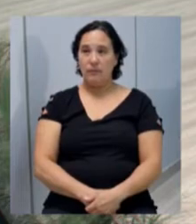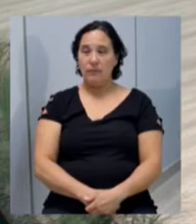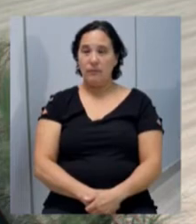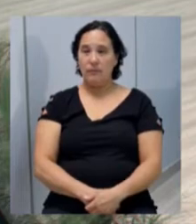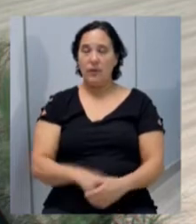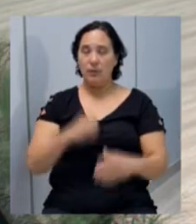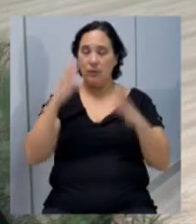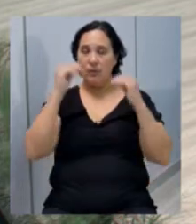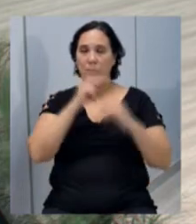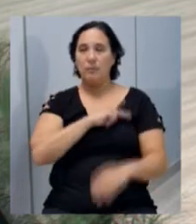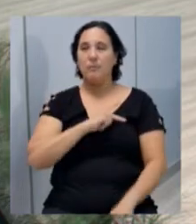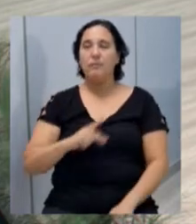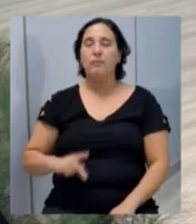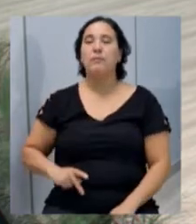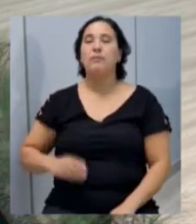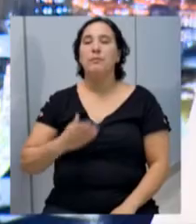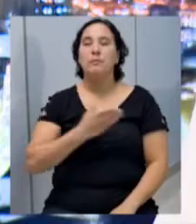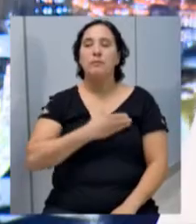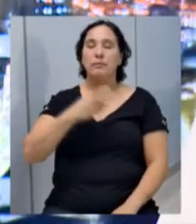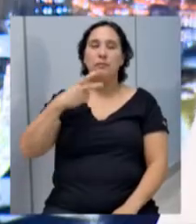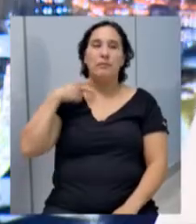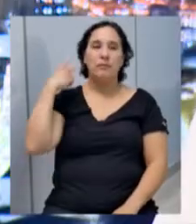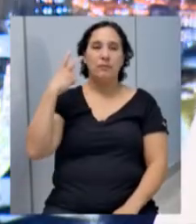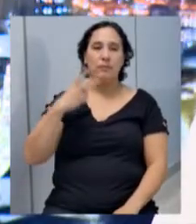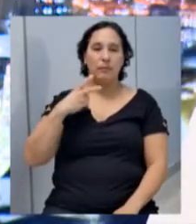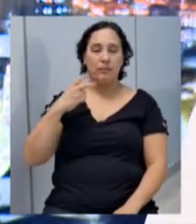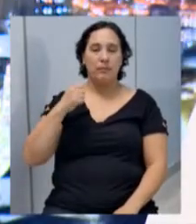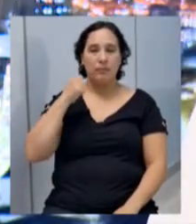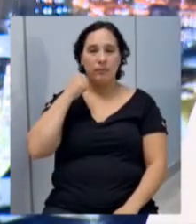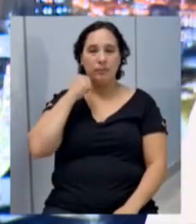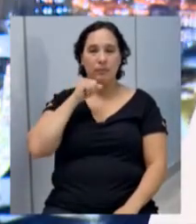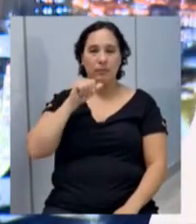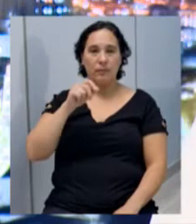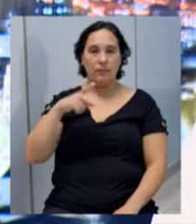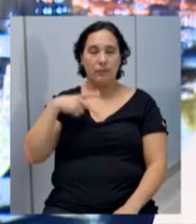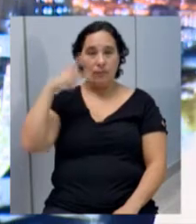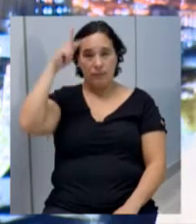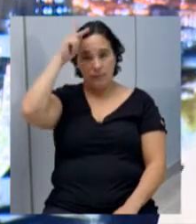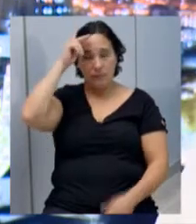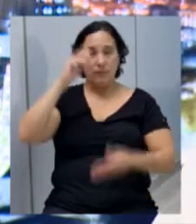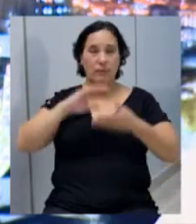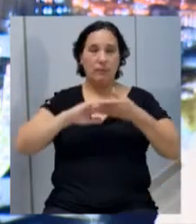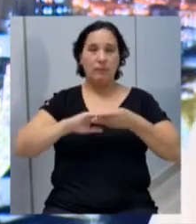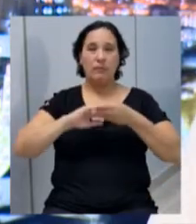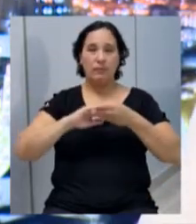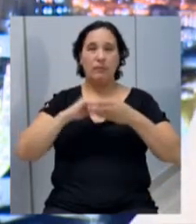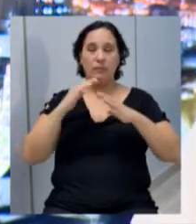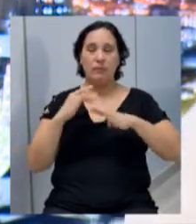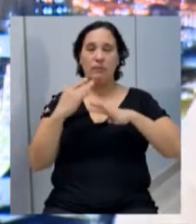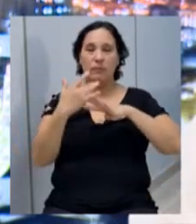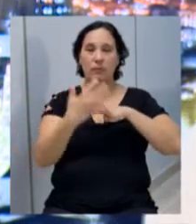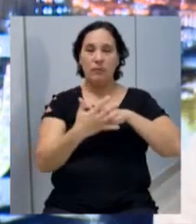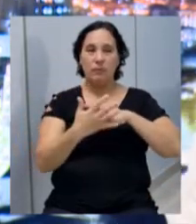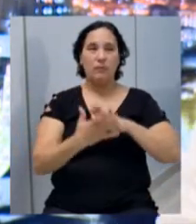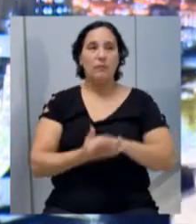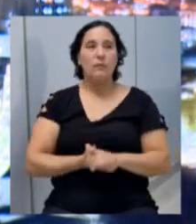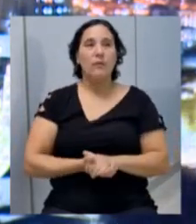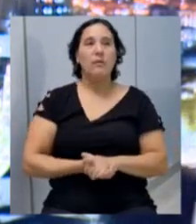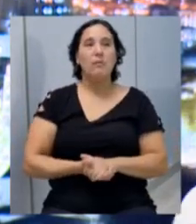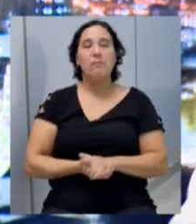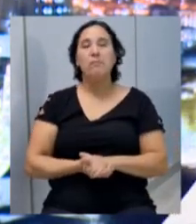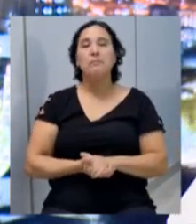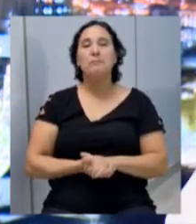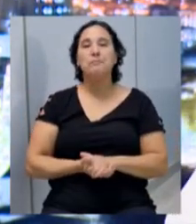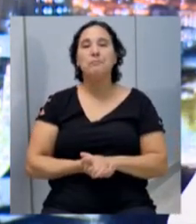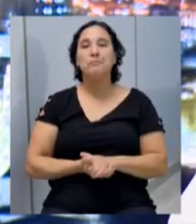Boa noite, senhor presidente, colegas vereadores, colega vereadora Kátia. Cumprimentar os internautas que nos acompanham através da TV